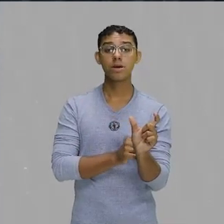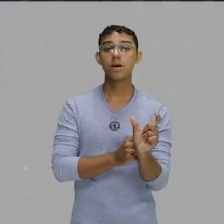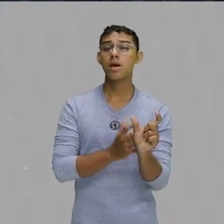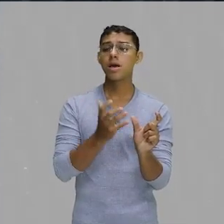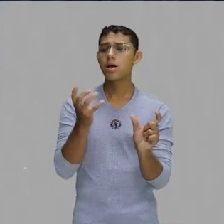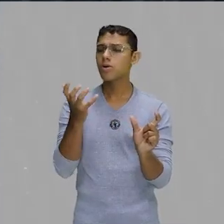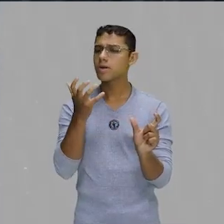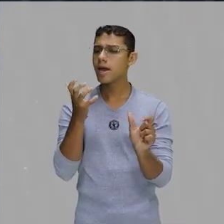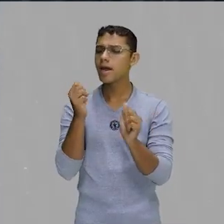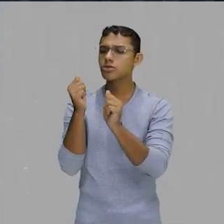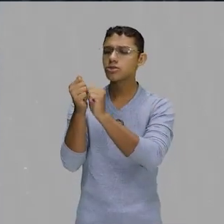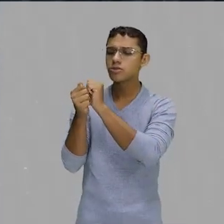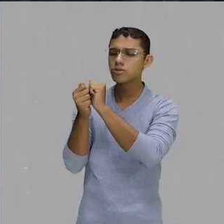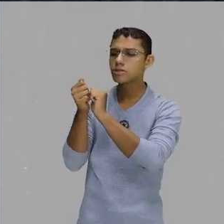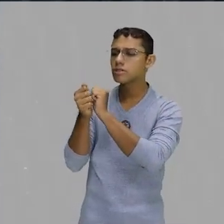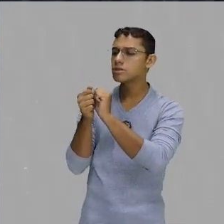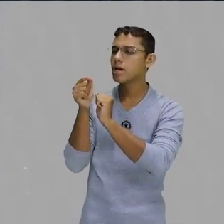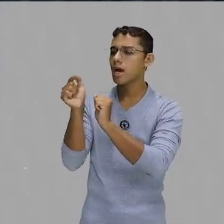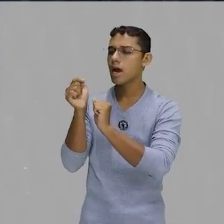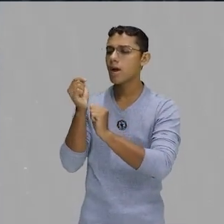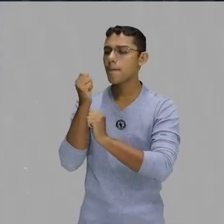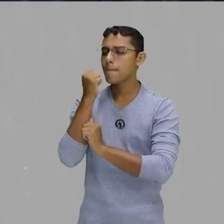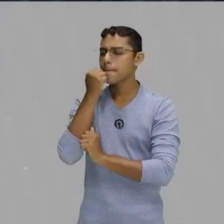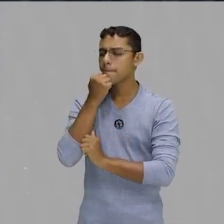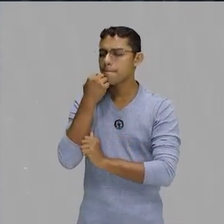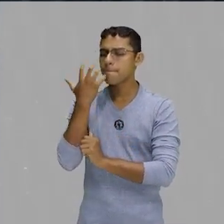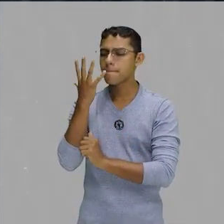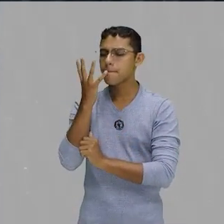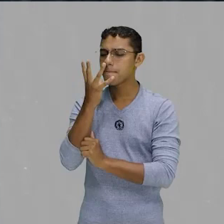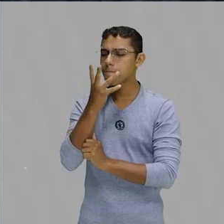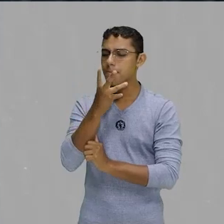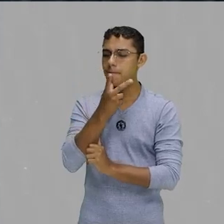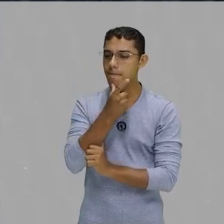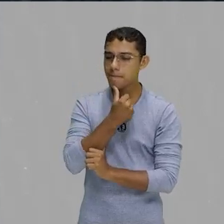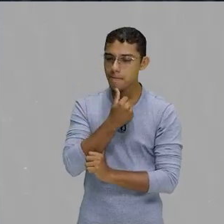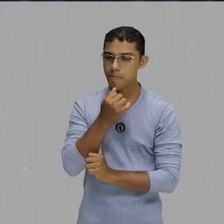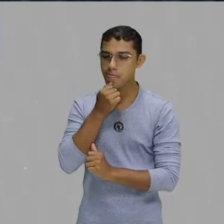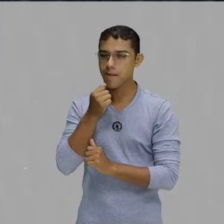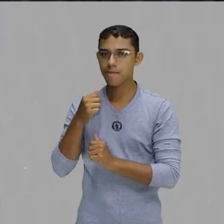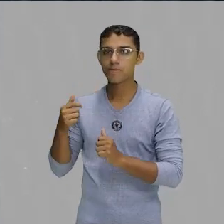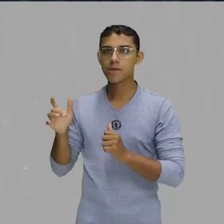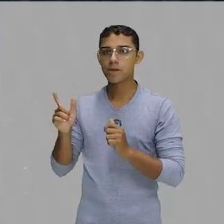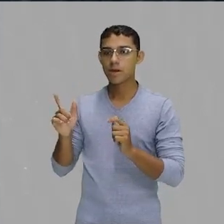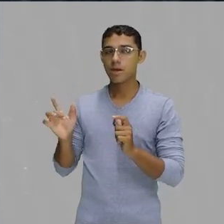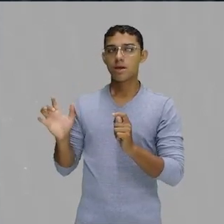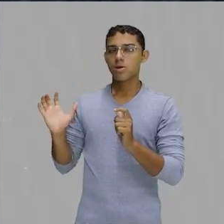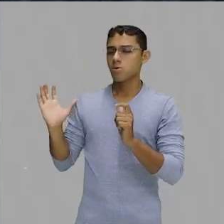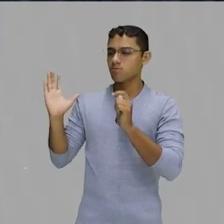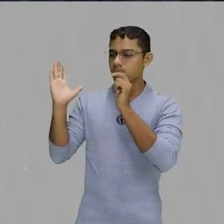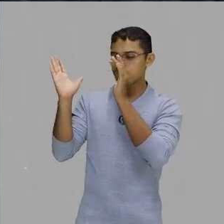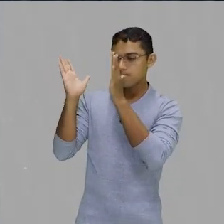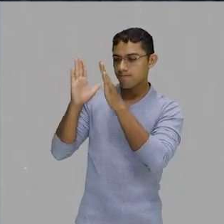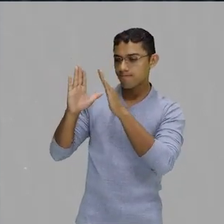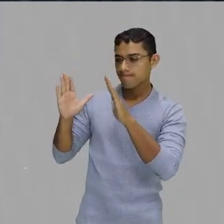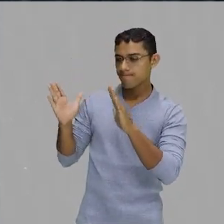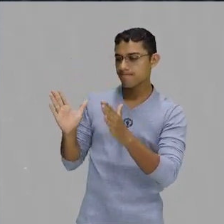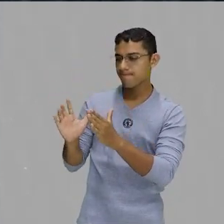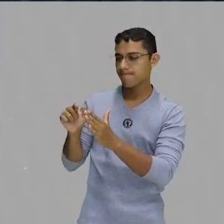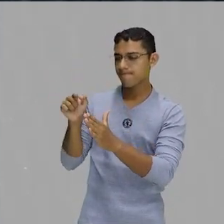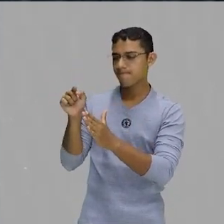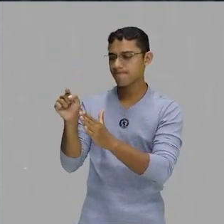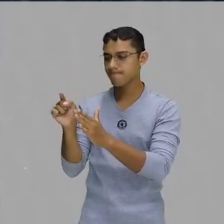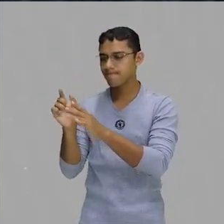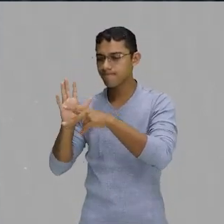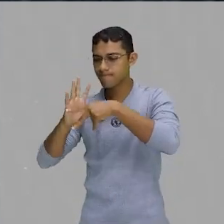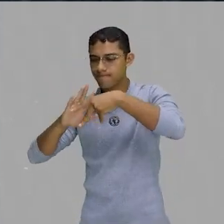beijos devagar, firmar las paredes de tu labirinto, né? Caminhar nas paredes do teu labirinto, se referindo ao corpo da mulher. E